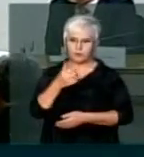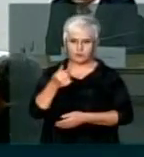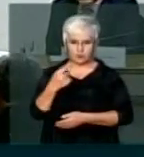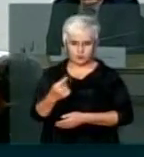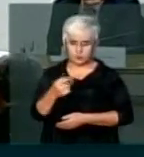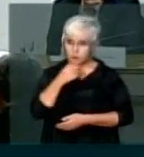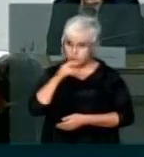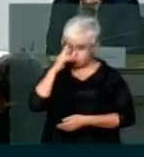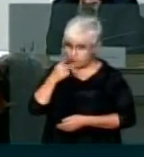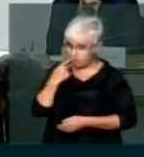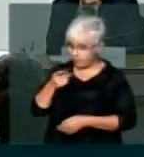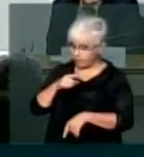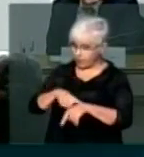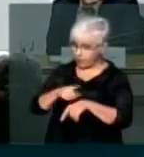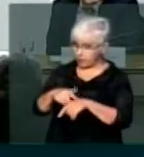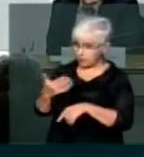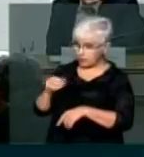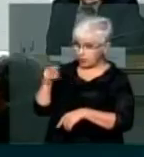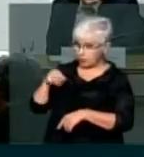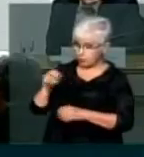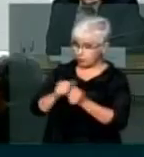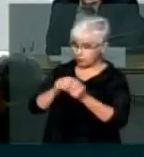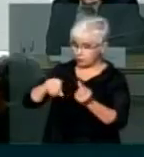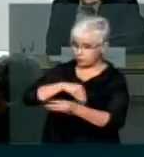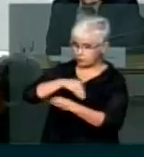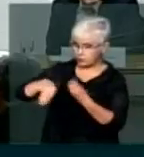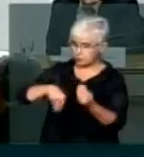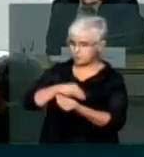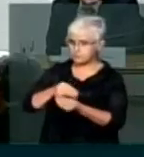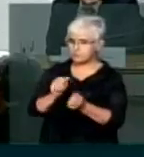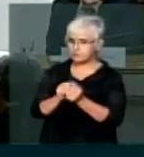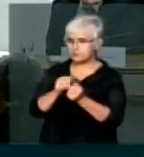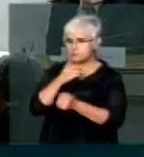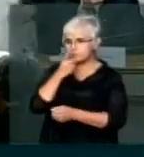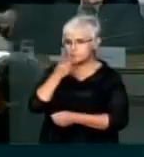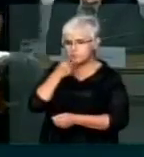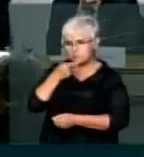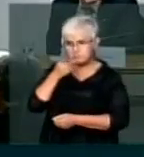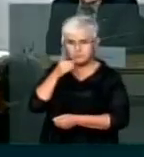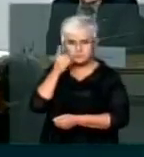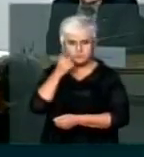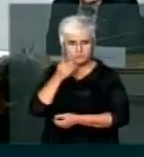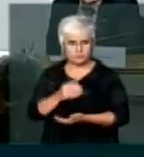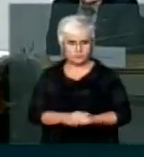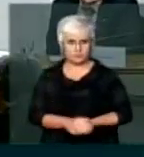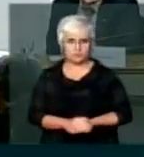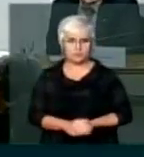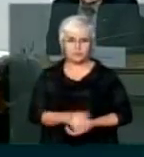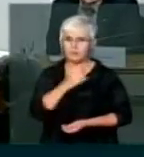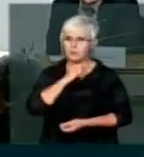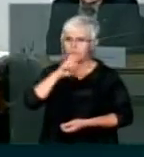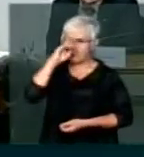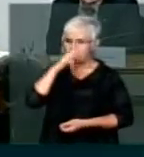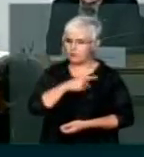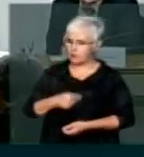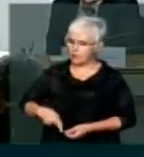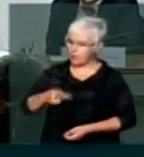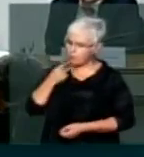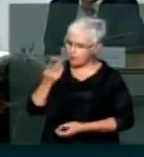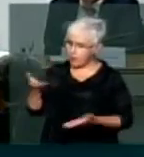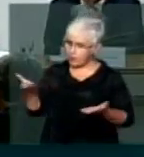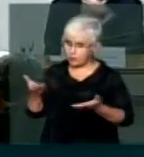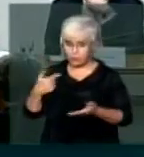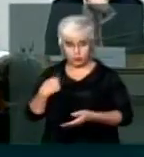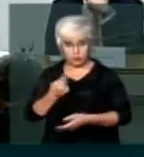10 minutos de forma intercalada com a palavra, Vossa Excelência, Sr. Deputado. Sr. Presidente, tratando-se aqui do que nós estamos